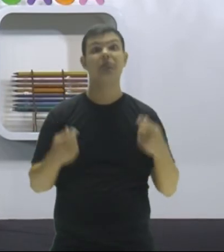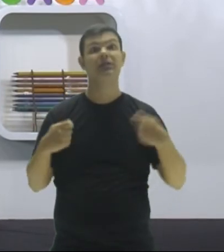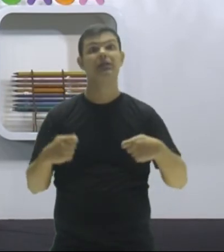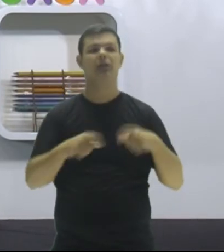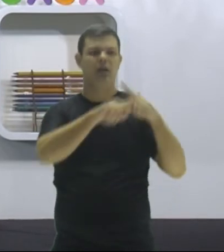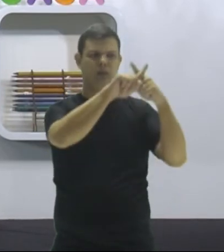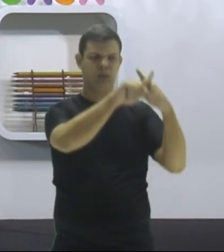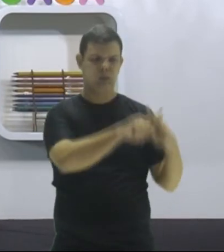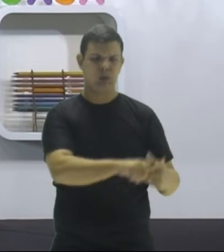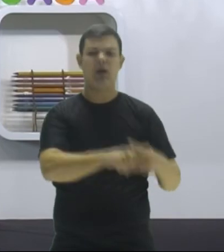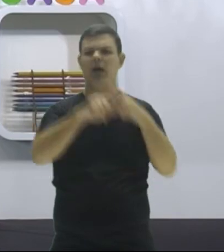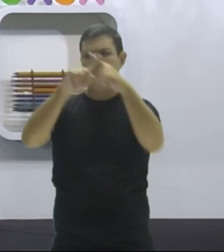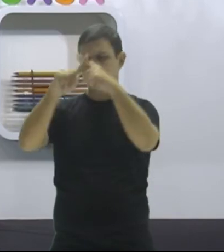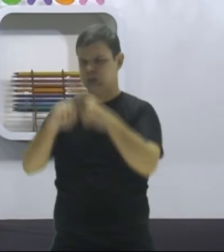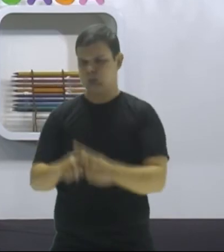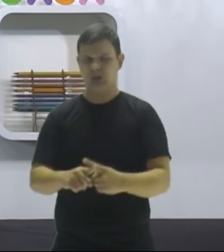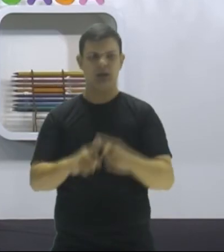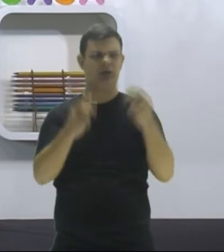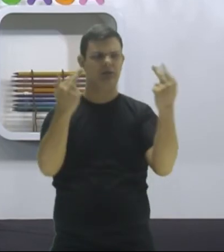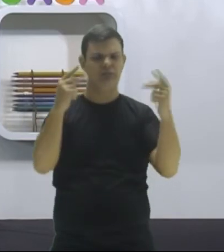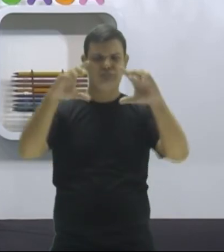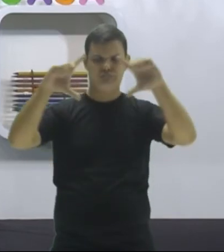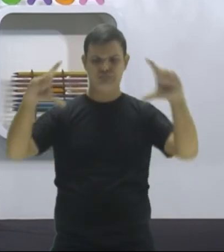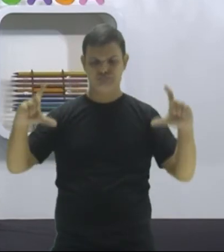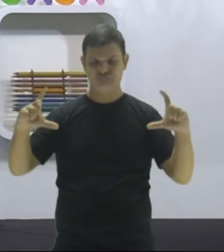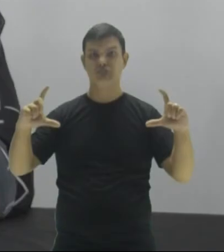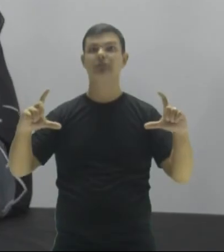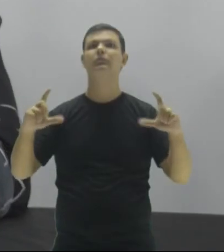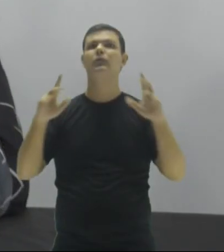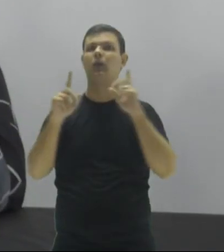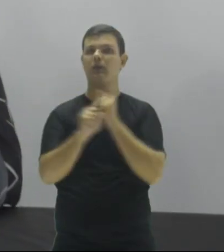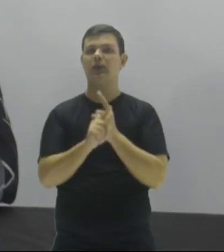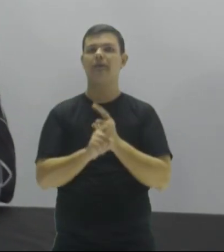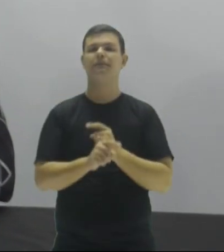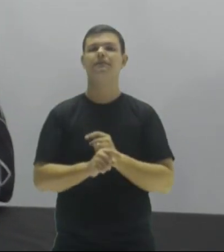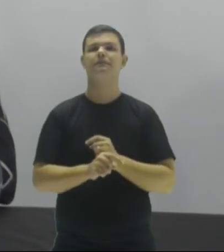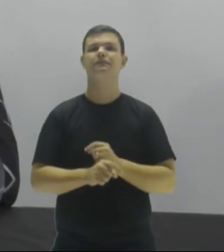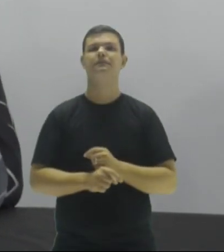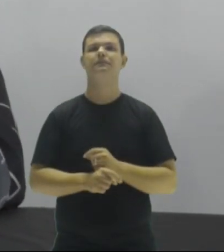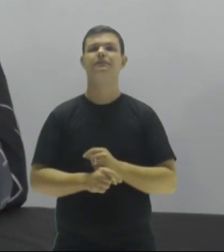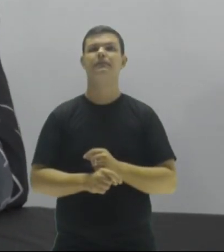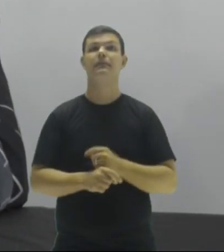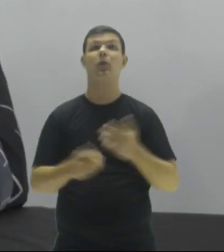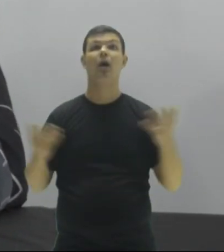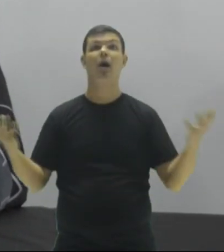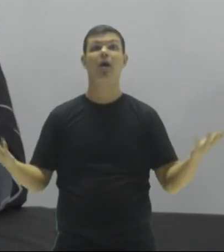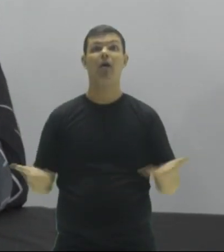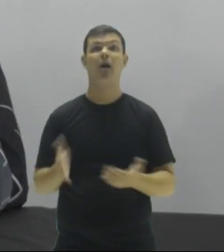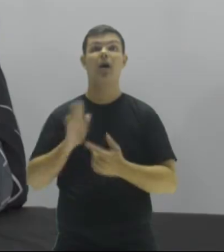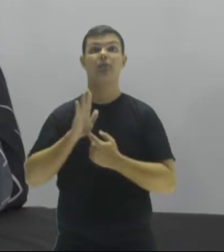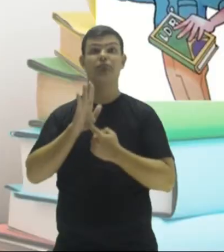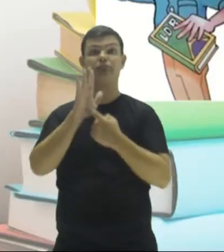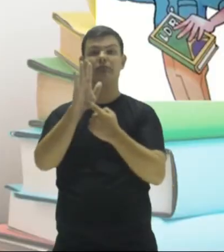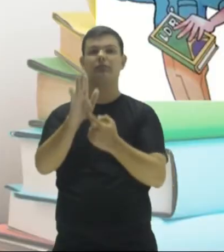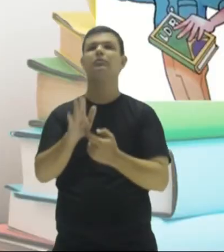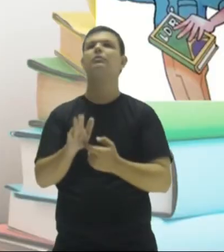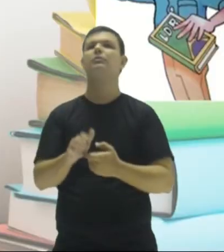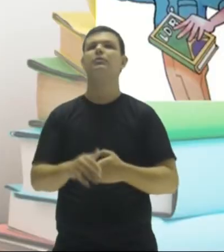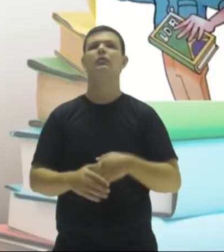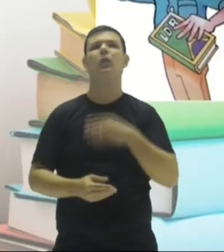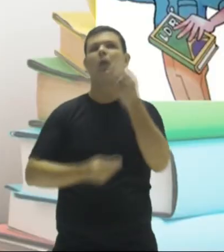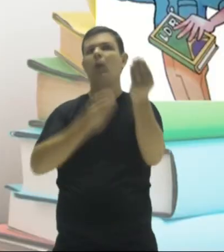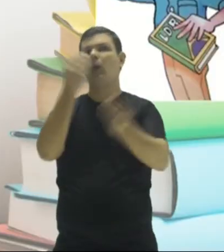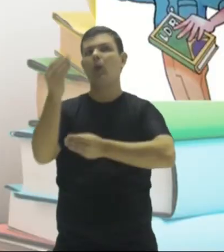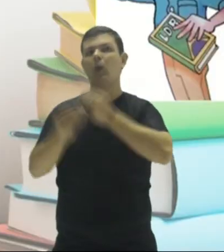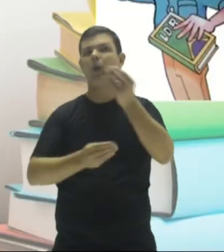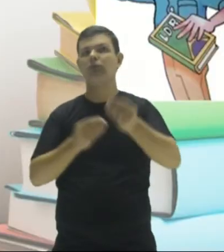multiplicação e identificar esse múltiplo comum. Tá ok? Então, vamos ver de forma prática. Dê uma olhada aí, pessoal. Como é que